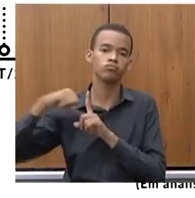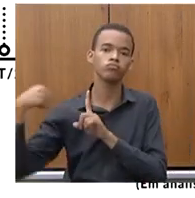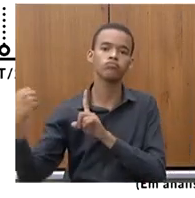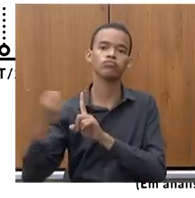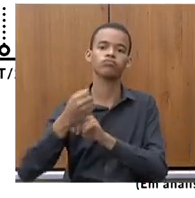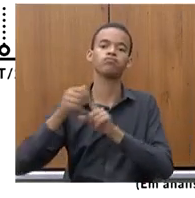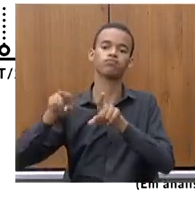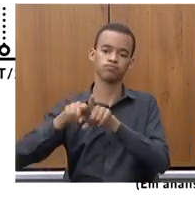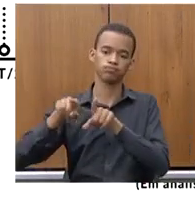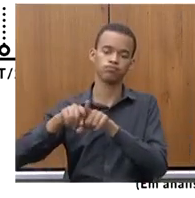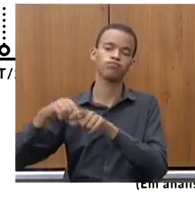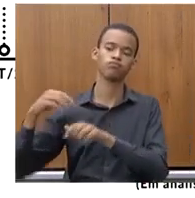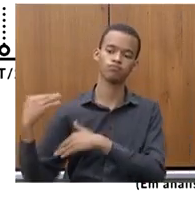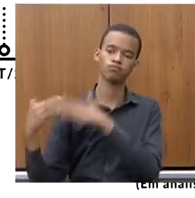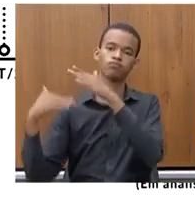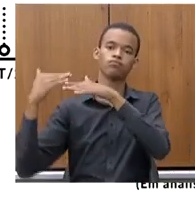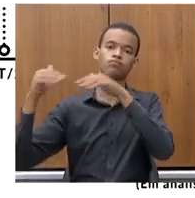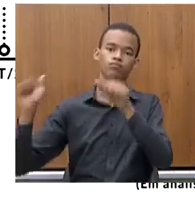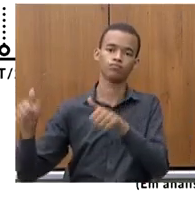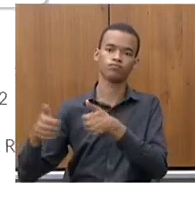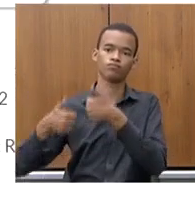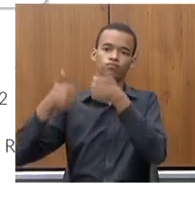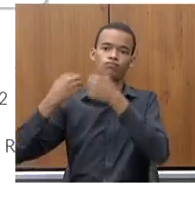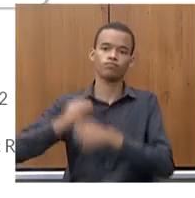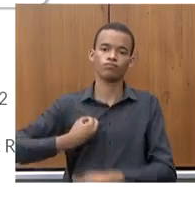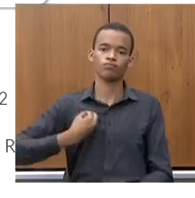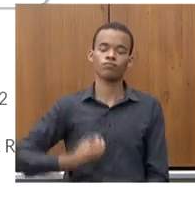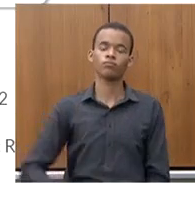os mineiros. Pode passar?